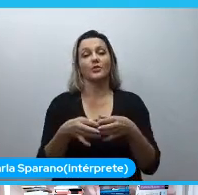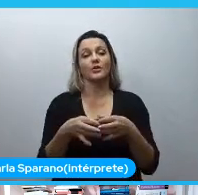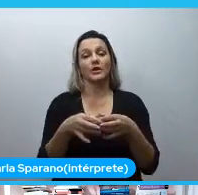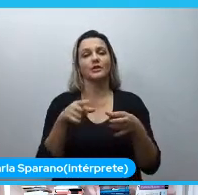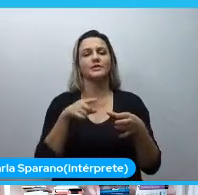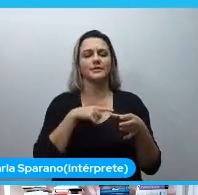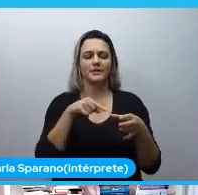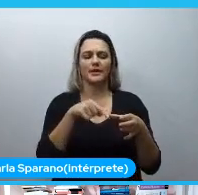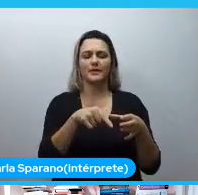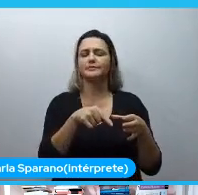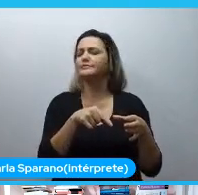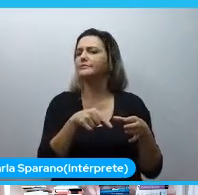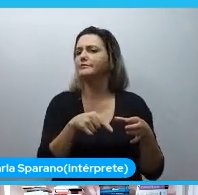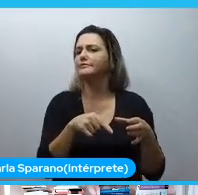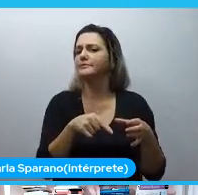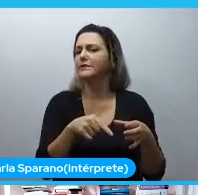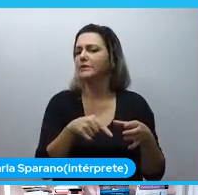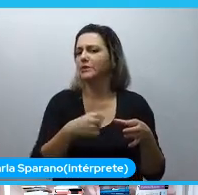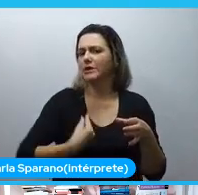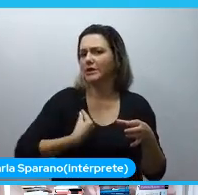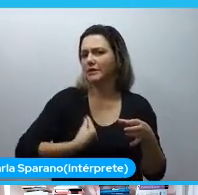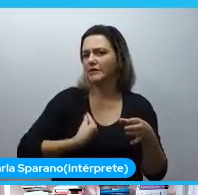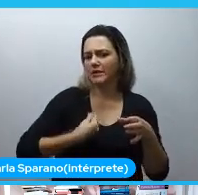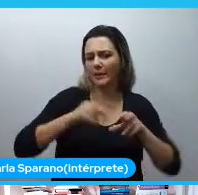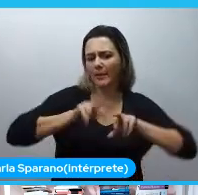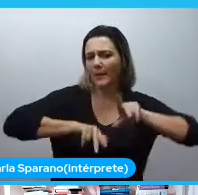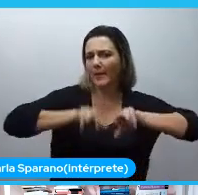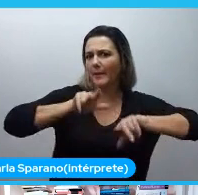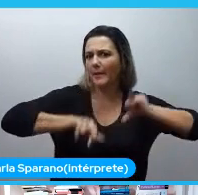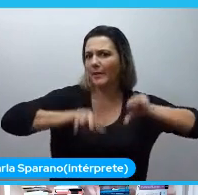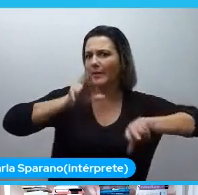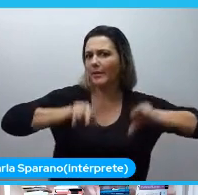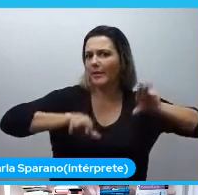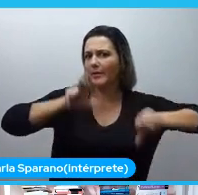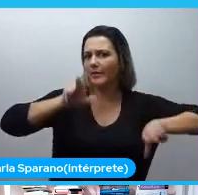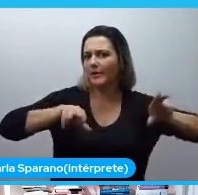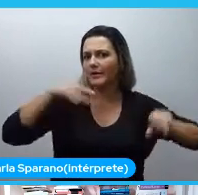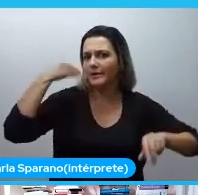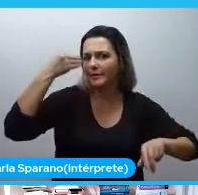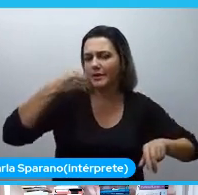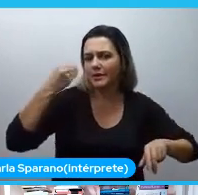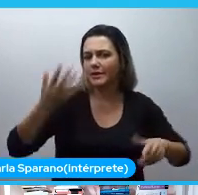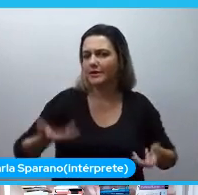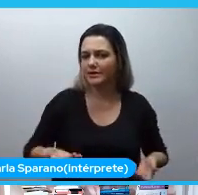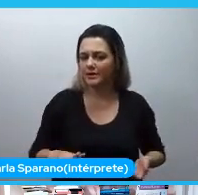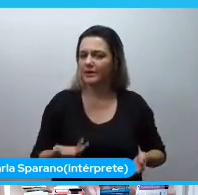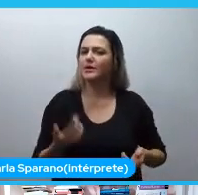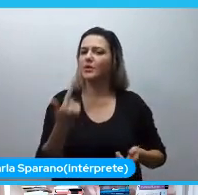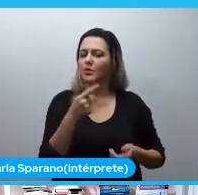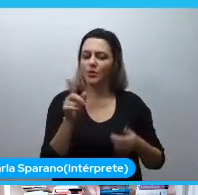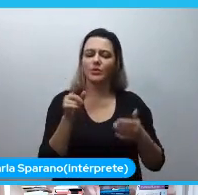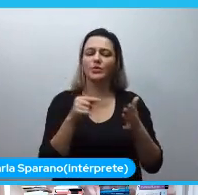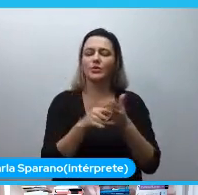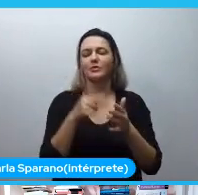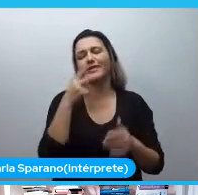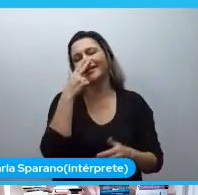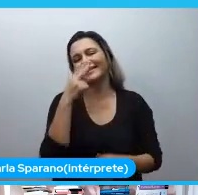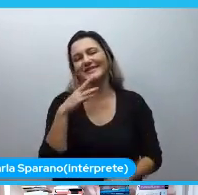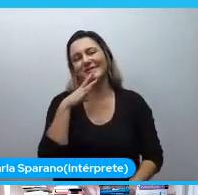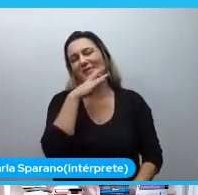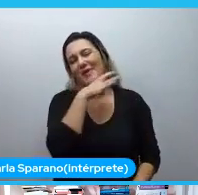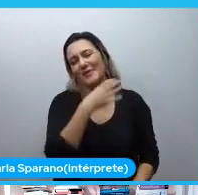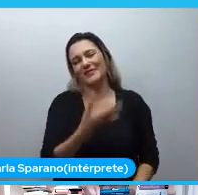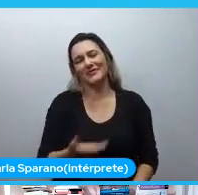diferentes. Eu acho que é um outro ponto que ele parece ser um pouco óbvio. Ele